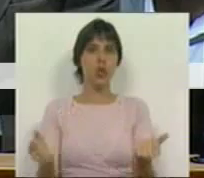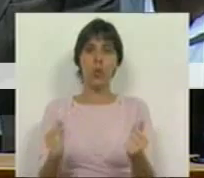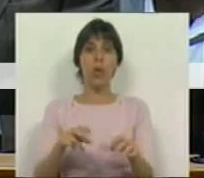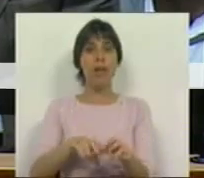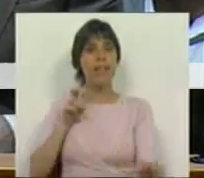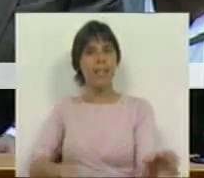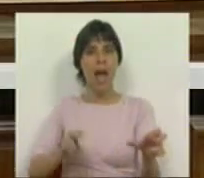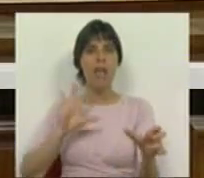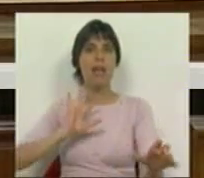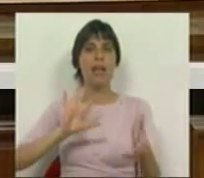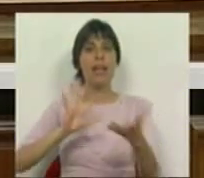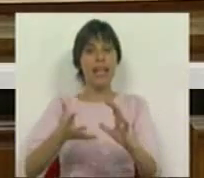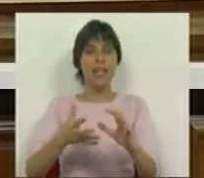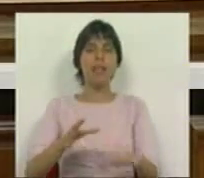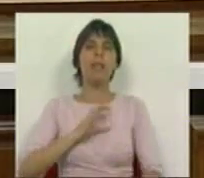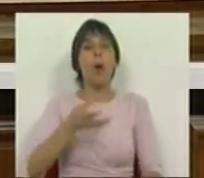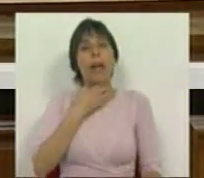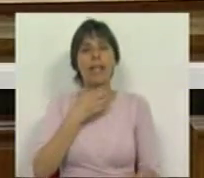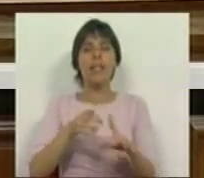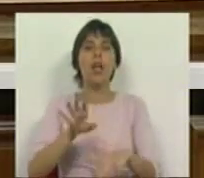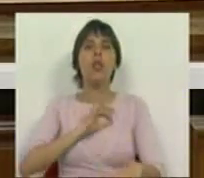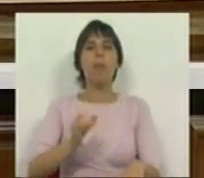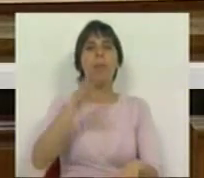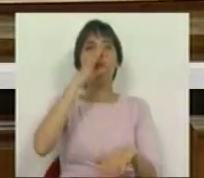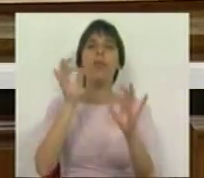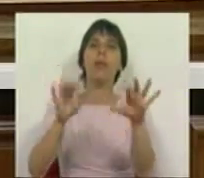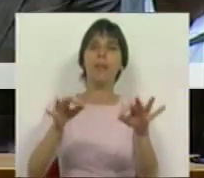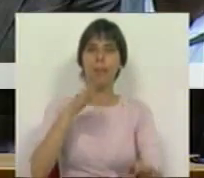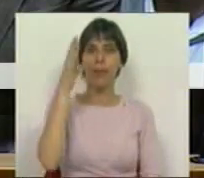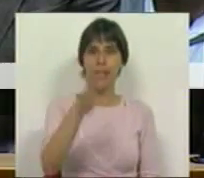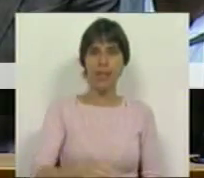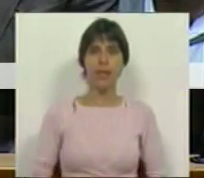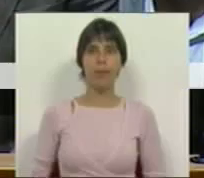para sair da crise. Por isso, Sr. Primeiro-Ministro, deixe-me terminar dizendo.